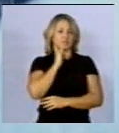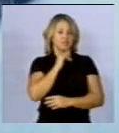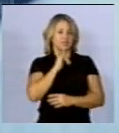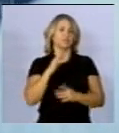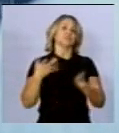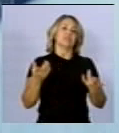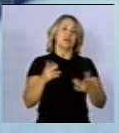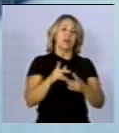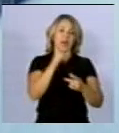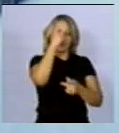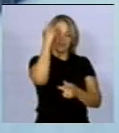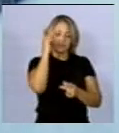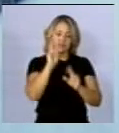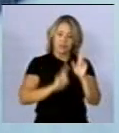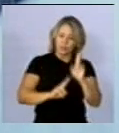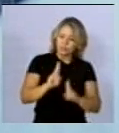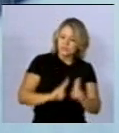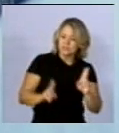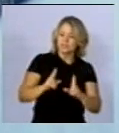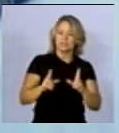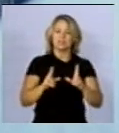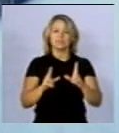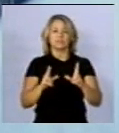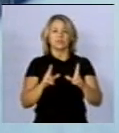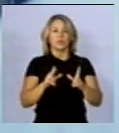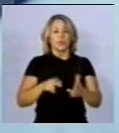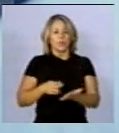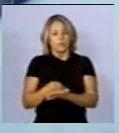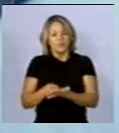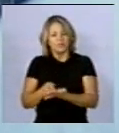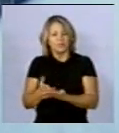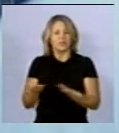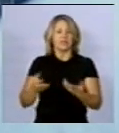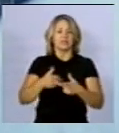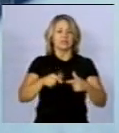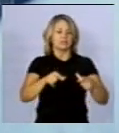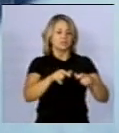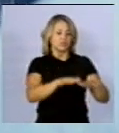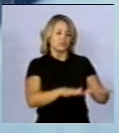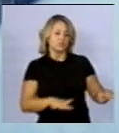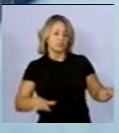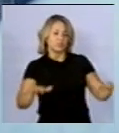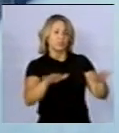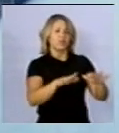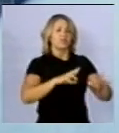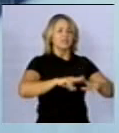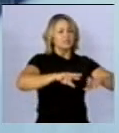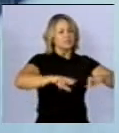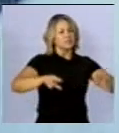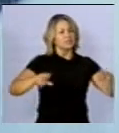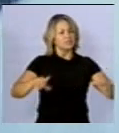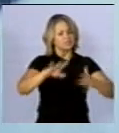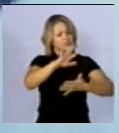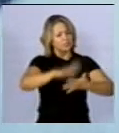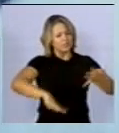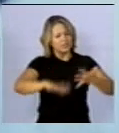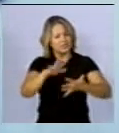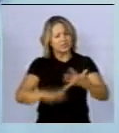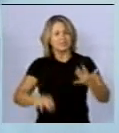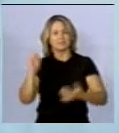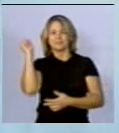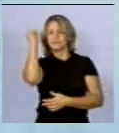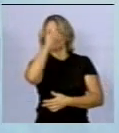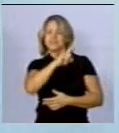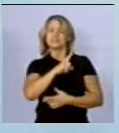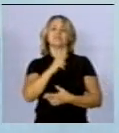manuseando equipamento, digamos, um liquidificador, uma faca elétrica, se a pessoa apenas está circulando no ambiente. Então há milhares e milhares dessas planilhas, quer dizer, isso é muito difícil de